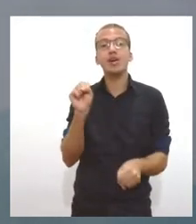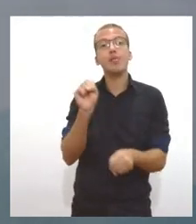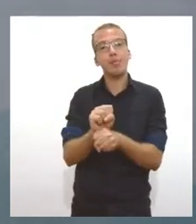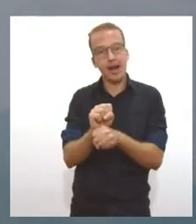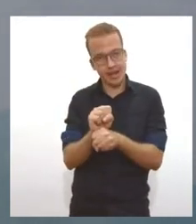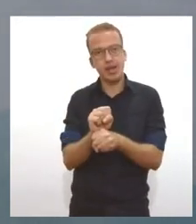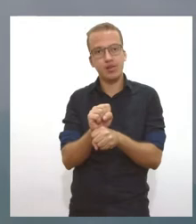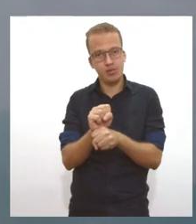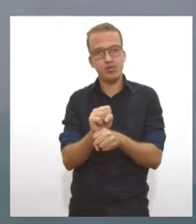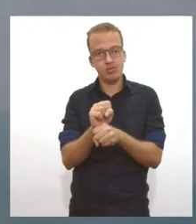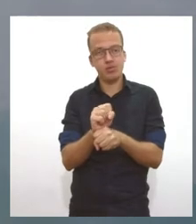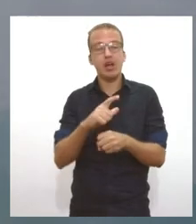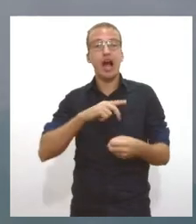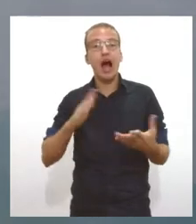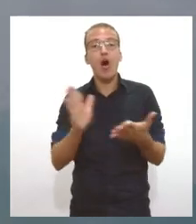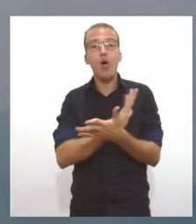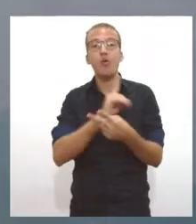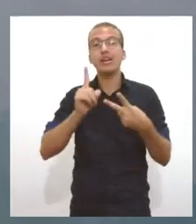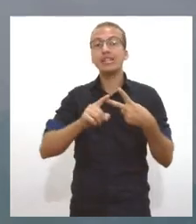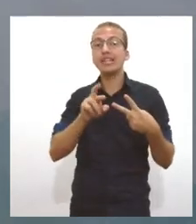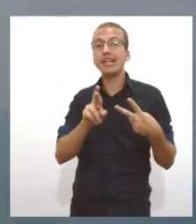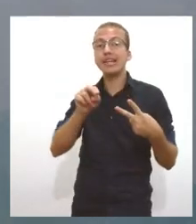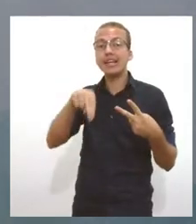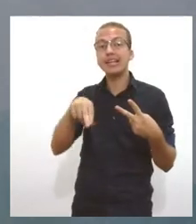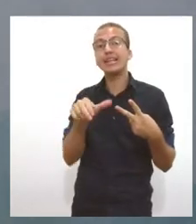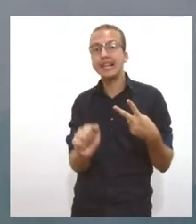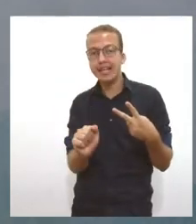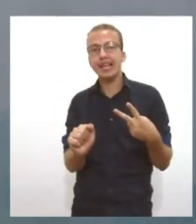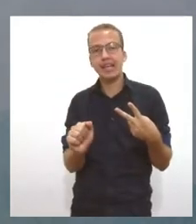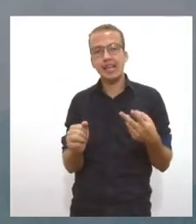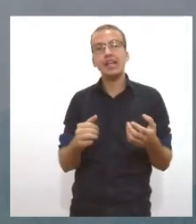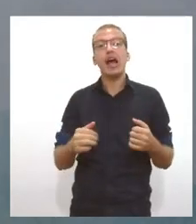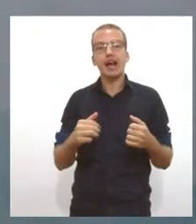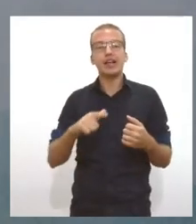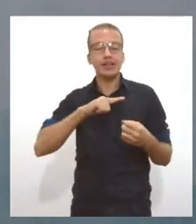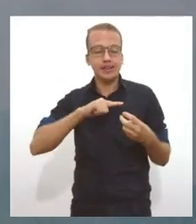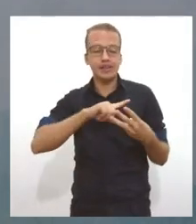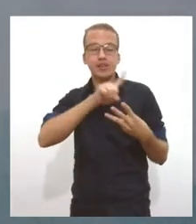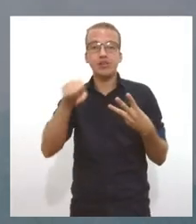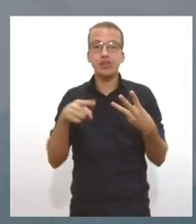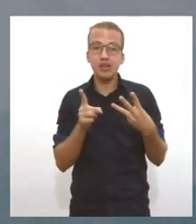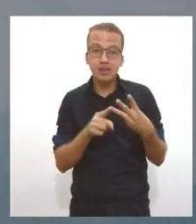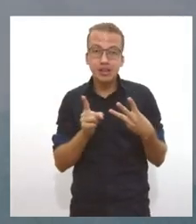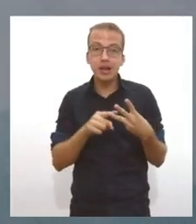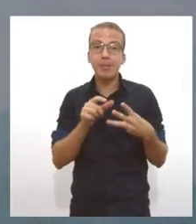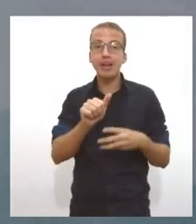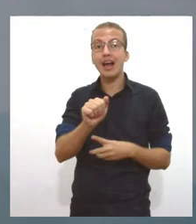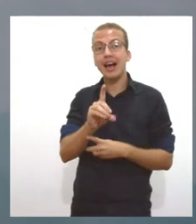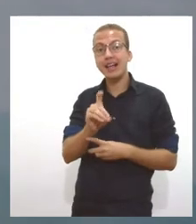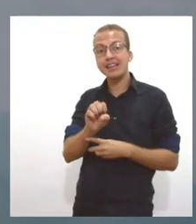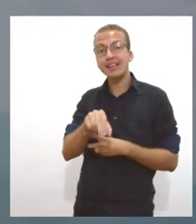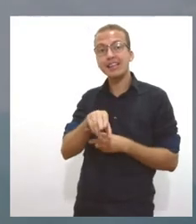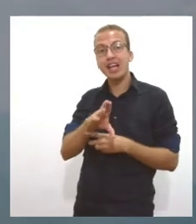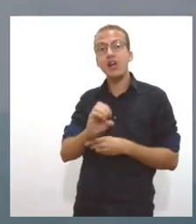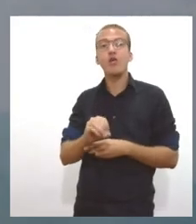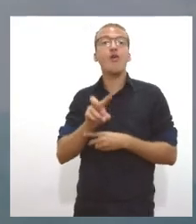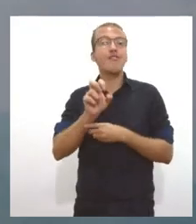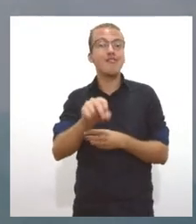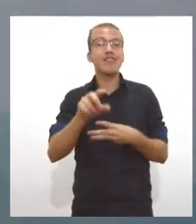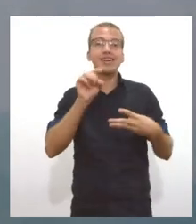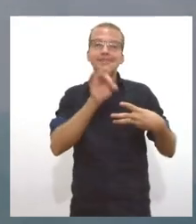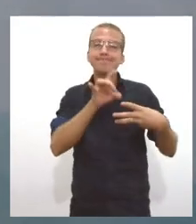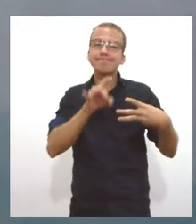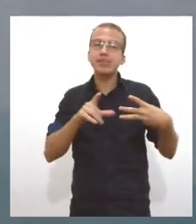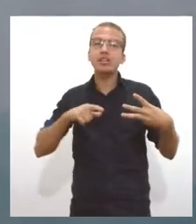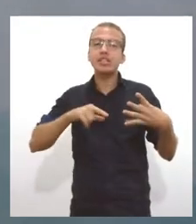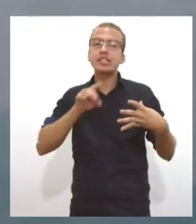RNA mensageiro, a gente tem vacina que é feita por um adenovírus. Então, cada uma tem a sua particularidade e o seu